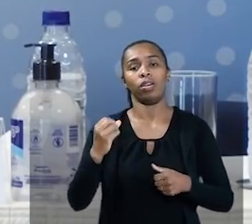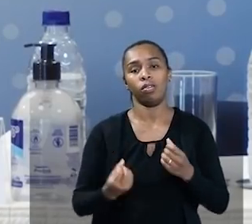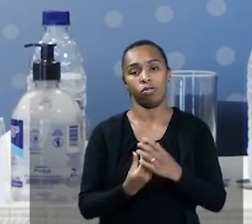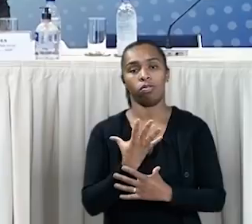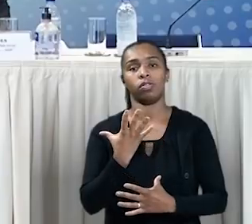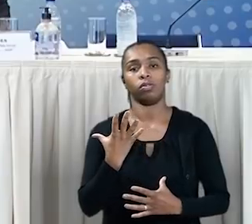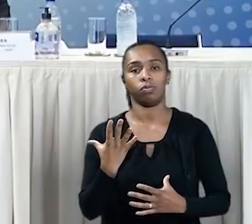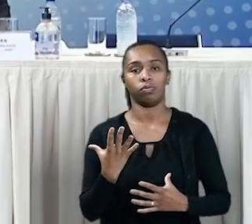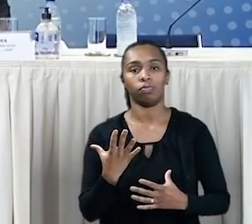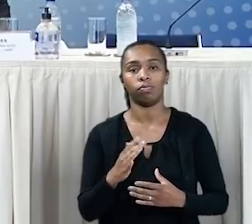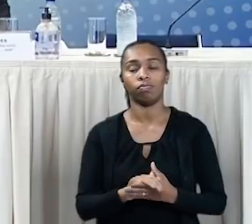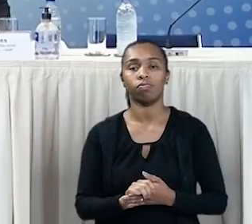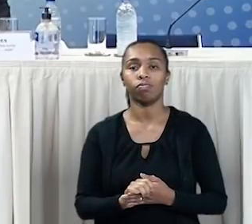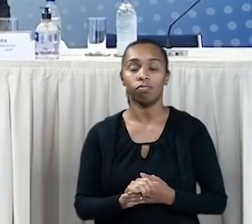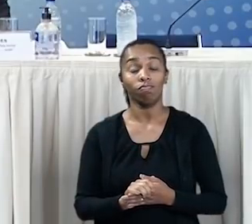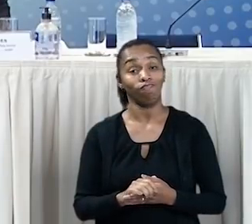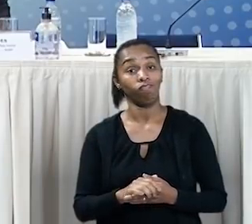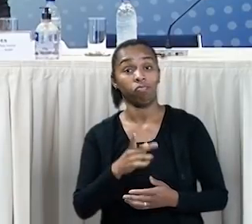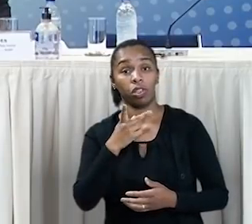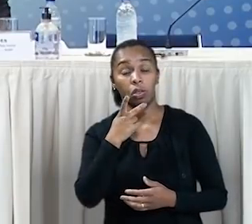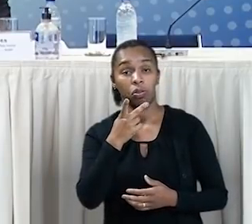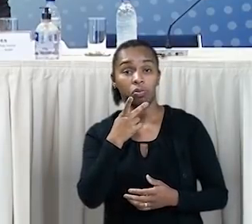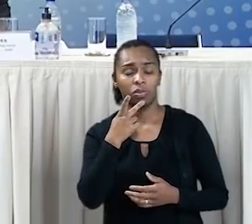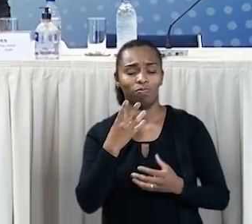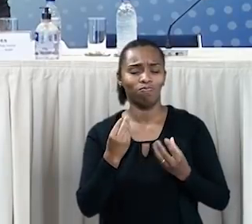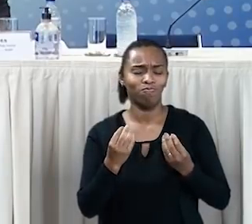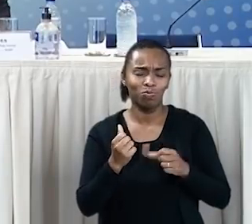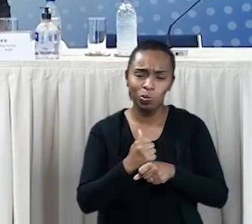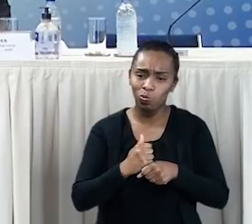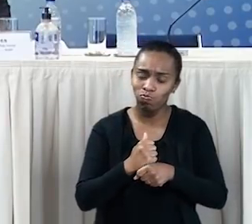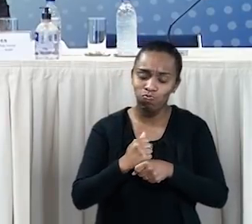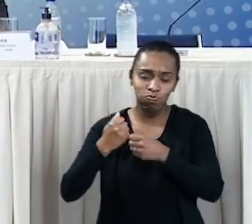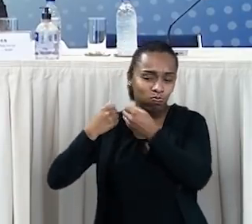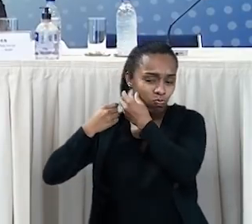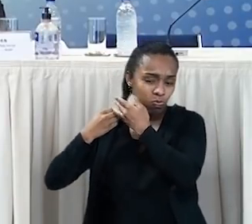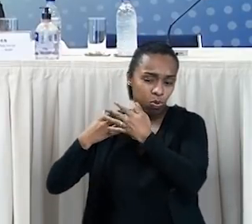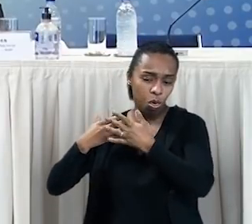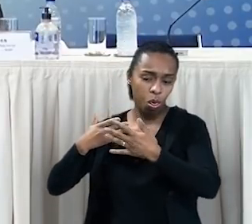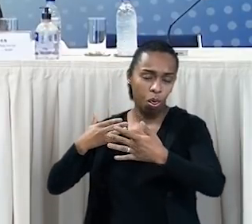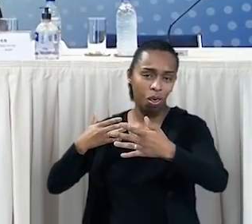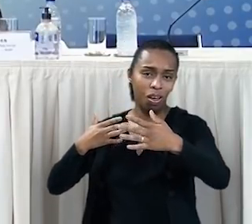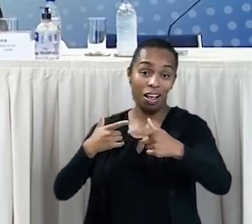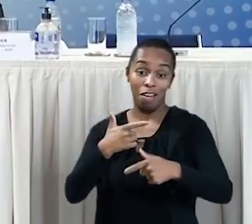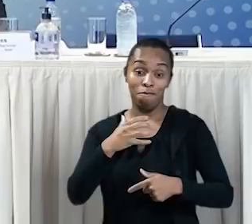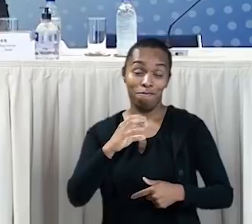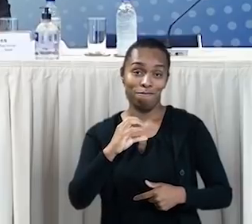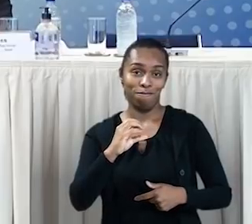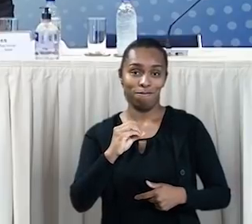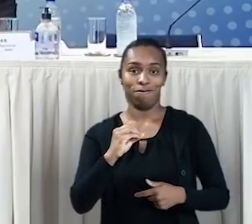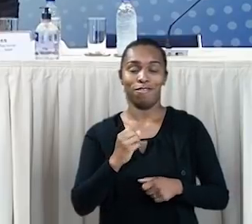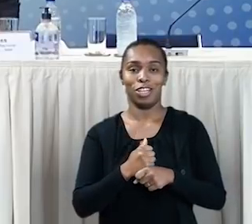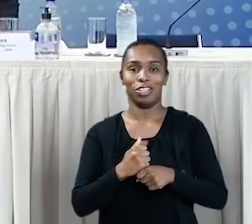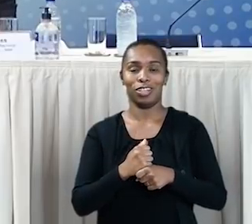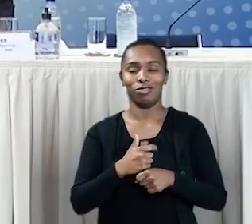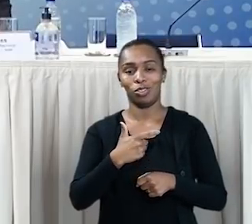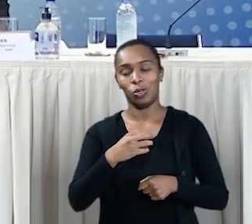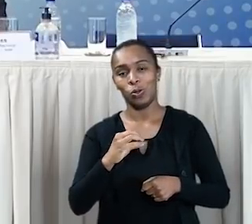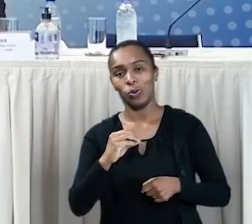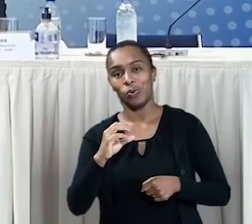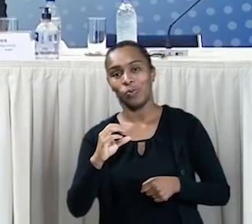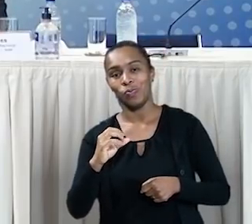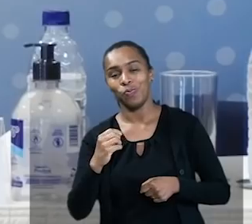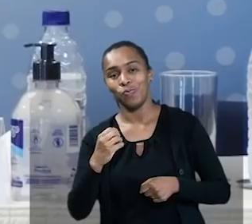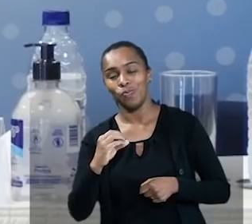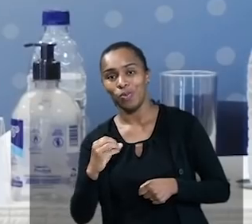inovação. E eu estou falando, assim, de muitos anos mesmo, de quase 20 anos atrás. Em 2002 não havia